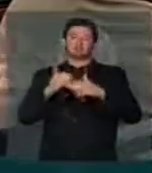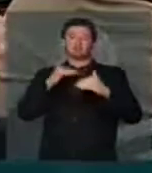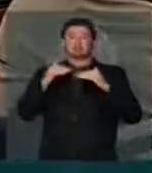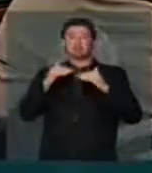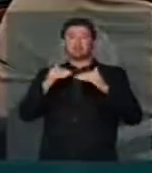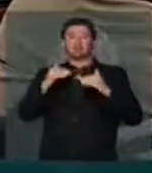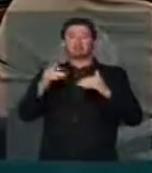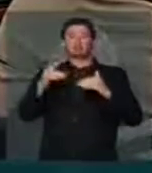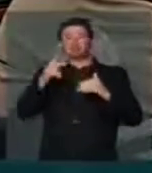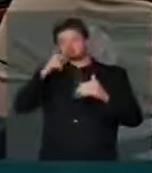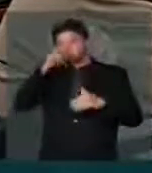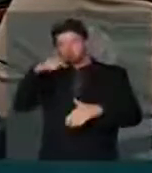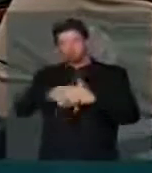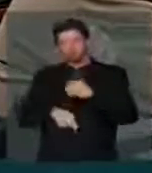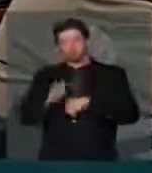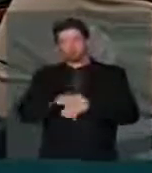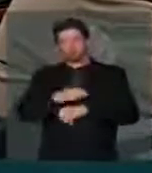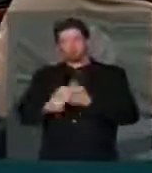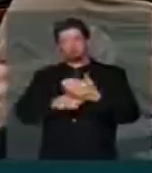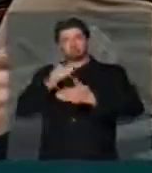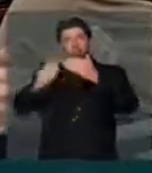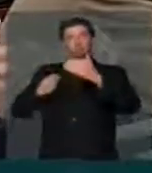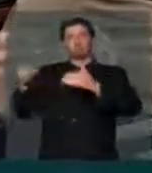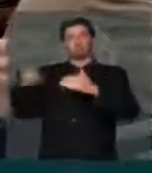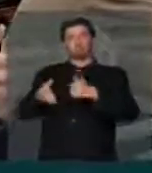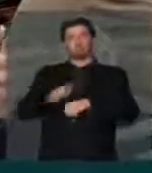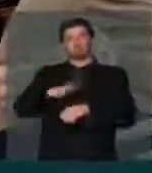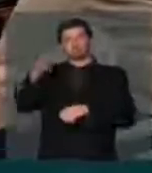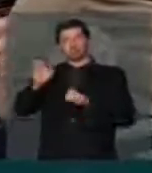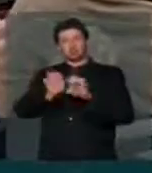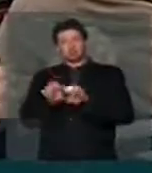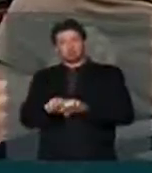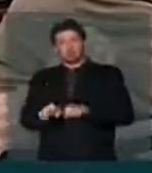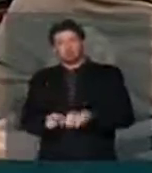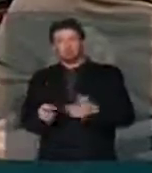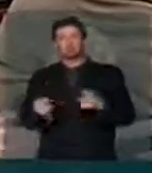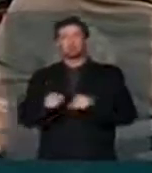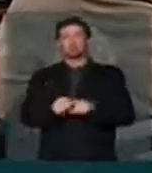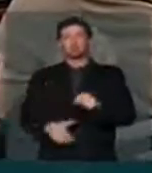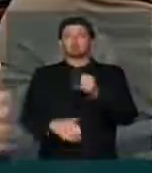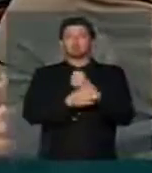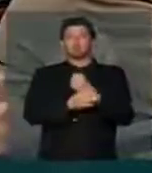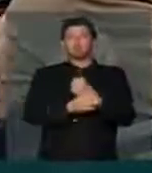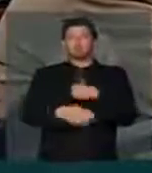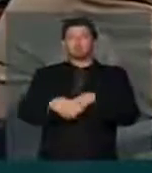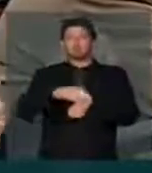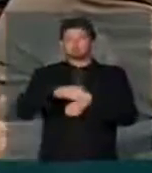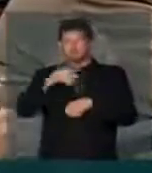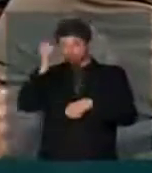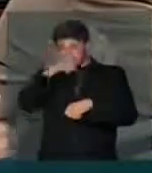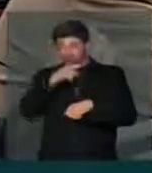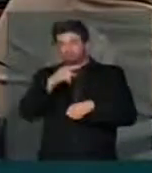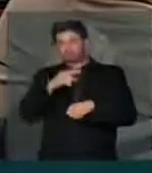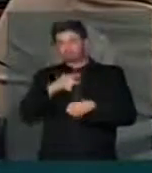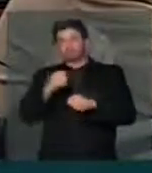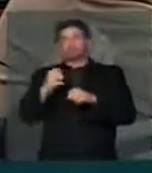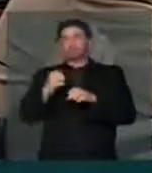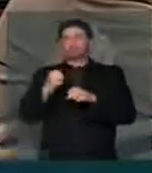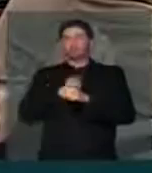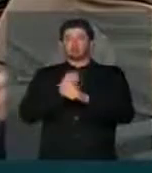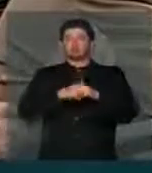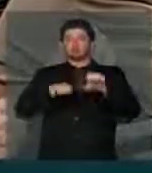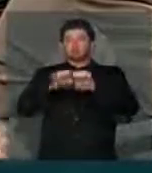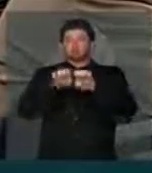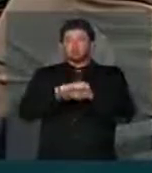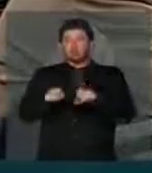possam intensificar a sua participação no setor de infraestrutura e garantir, então, nesse momento difícil no Brasil, tanto a continuidade das obras de infraestrutura no Brasil,